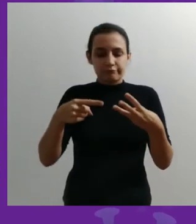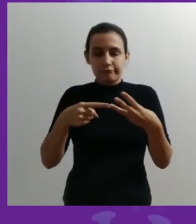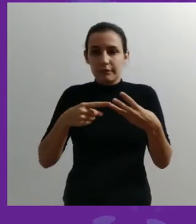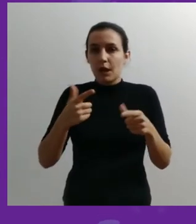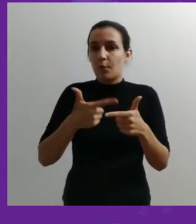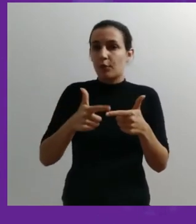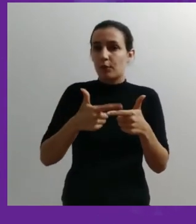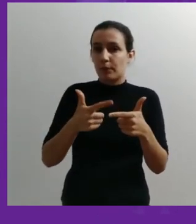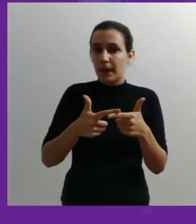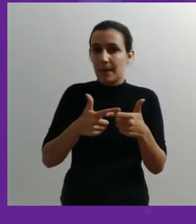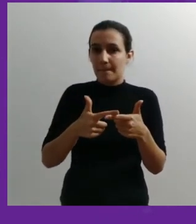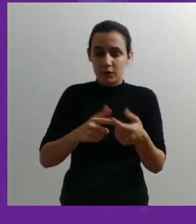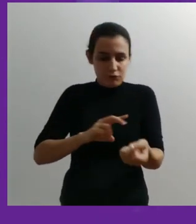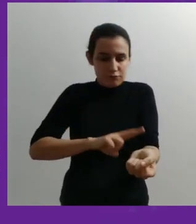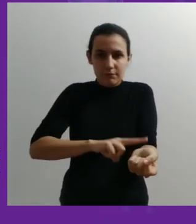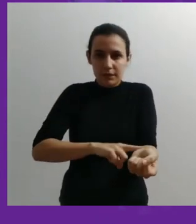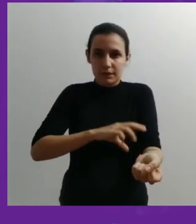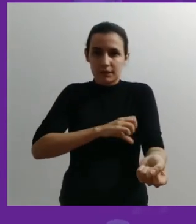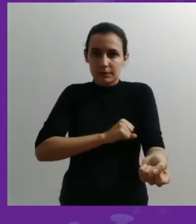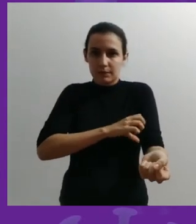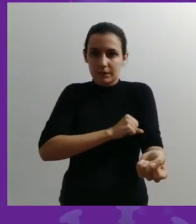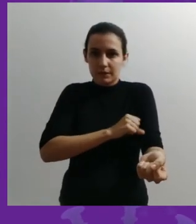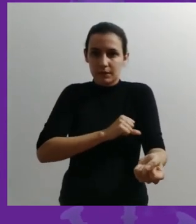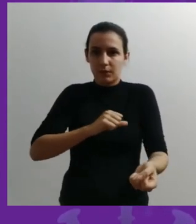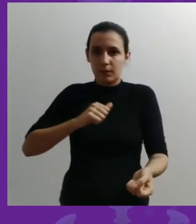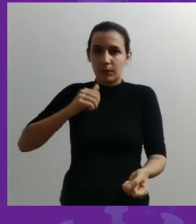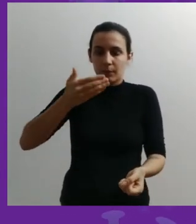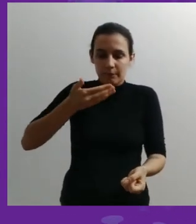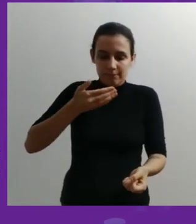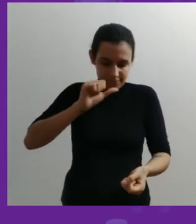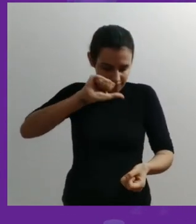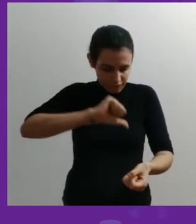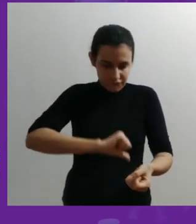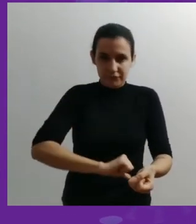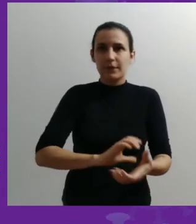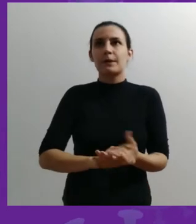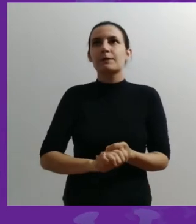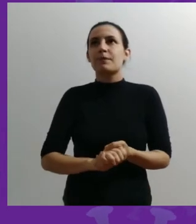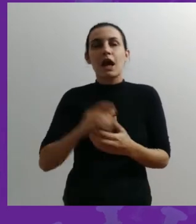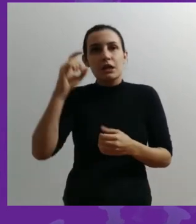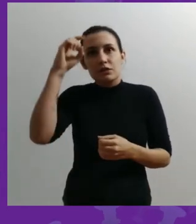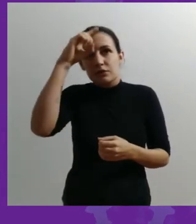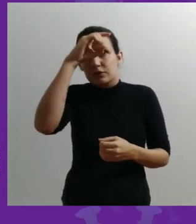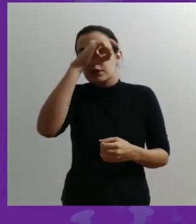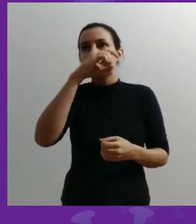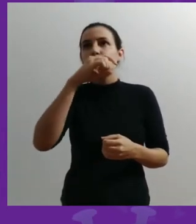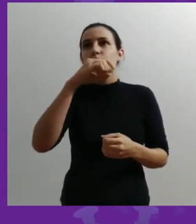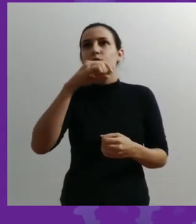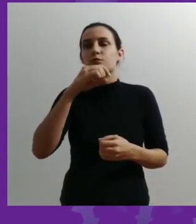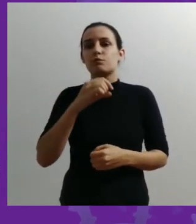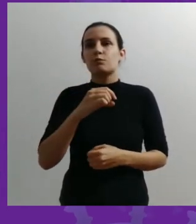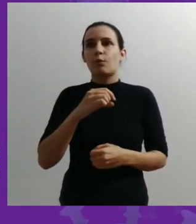problemas de queda de pressão arterial, pode favorecer o desenvolvimento de arritmias cardíacas,